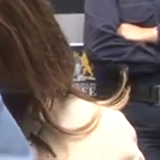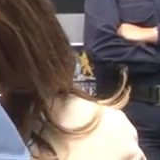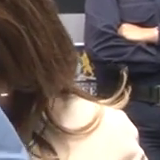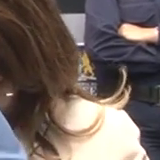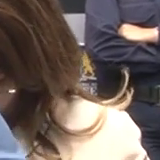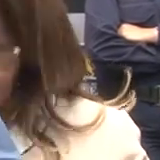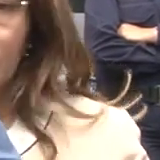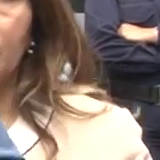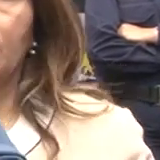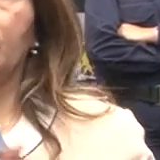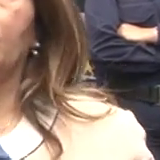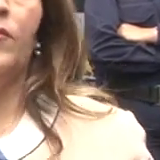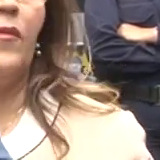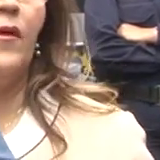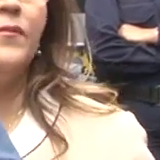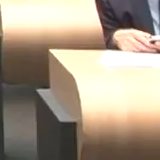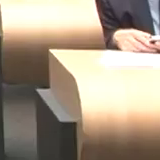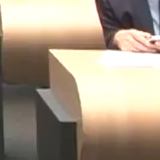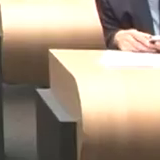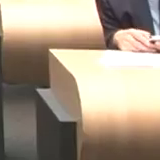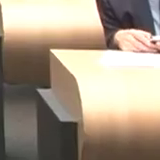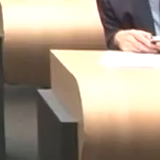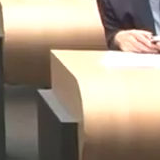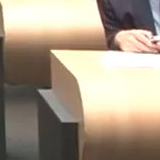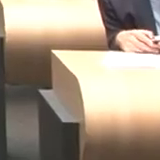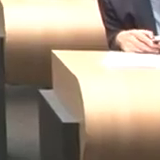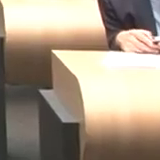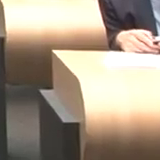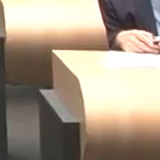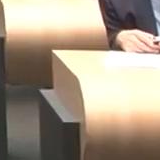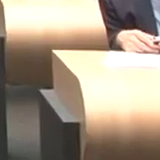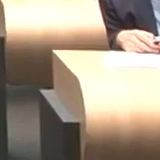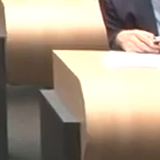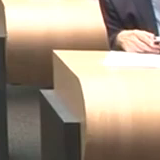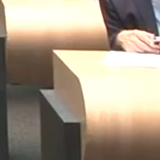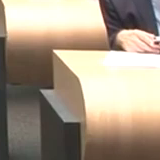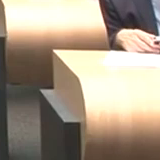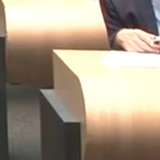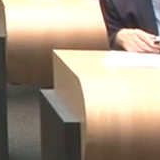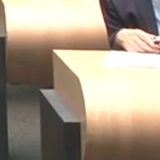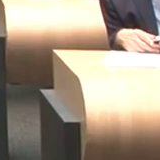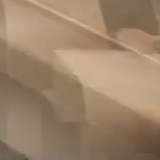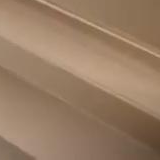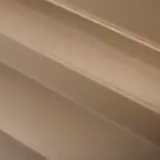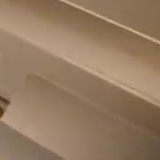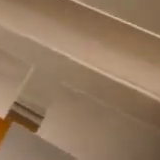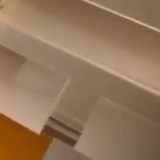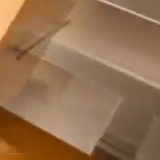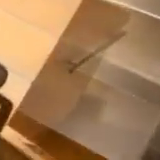a parte para elogiar a iniciativa e reforçar as felicitações ao Diário de Pernambuco.